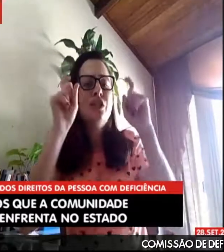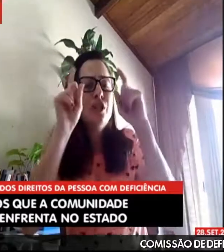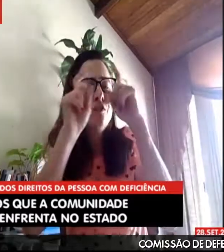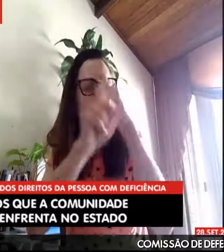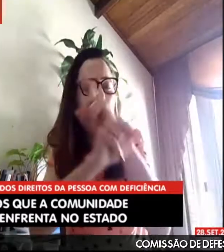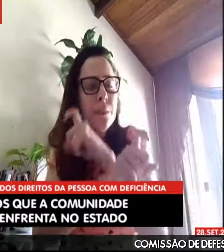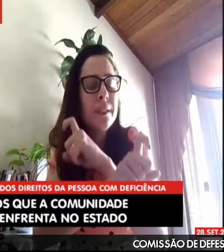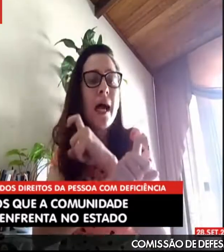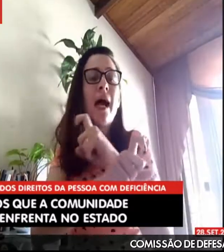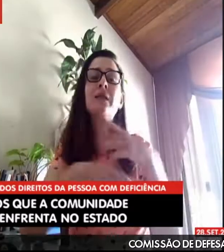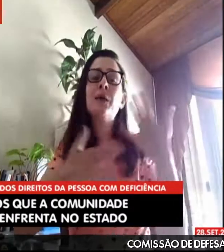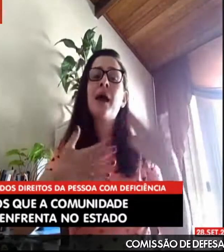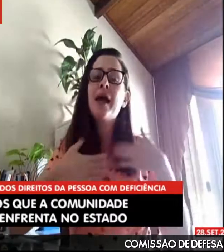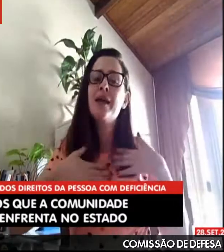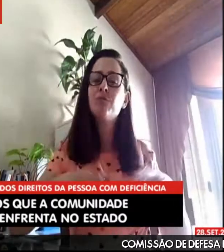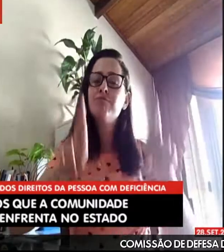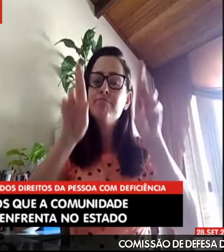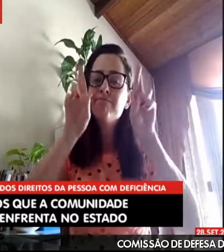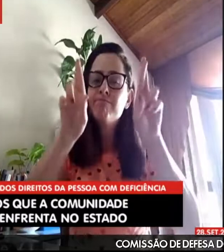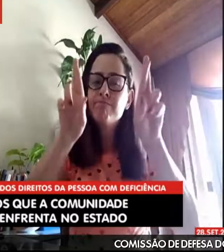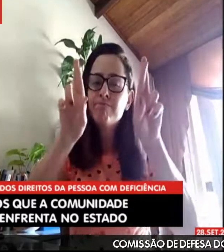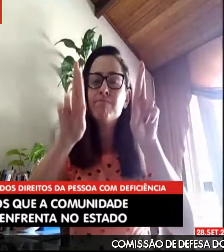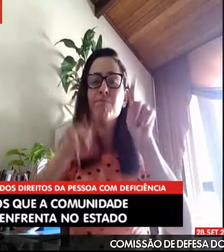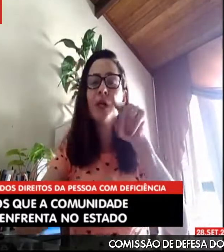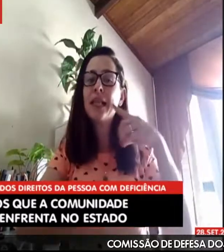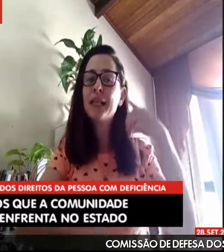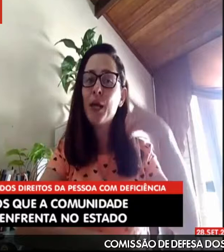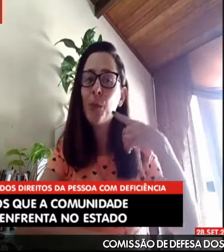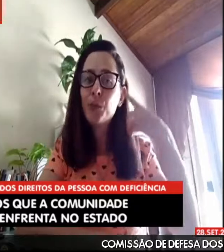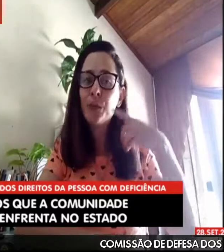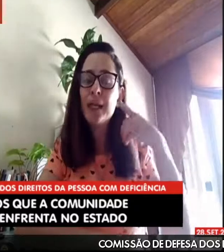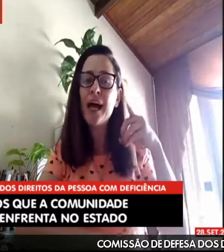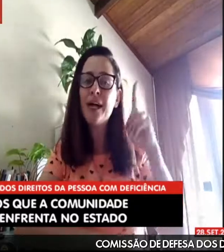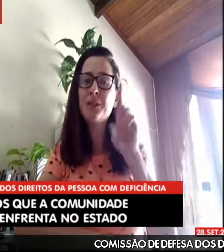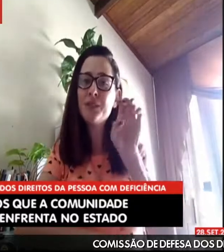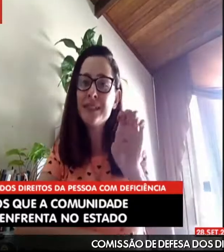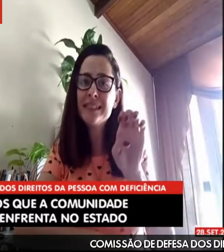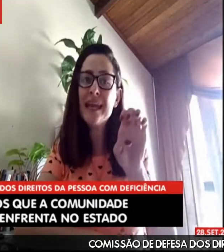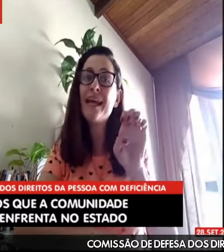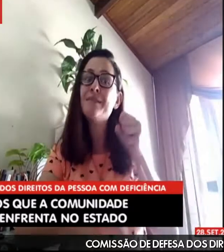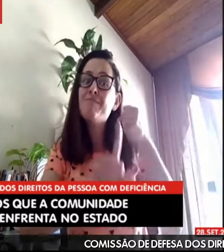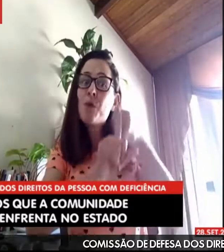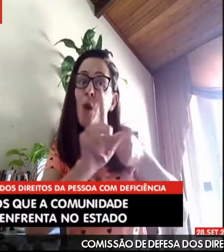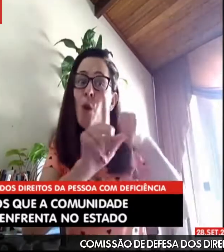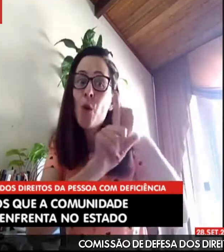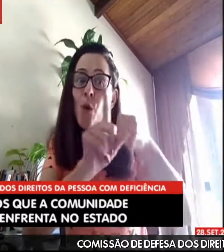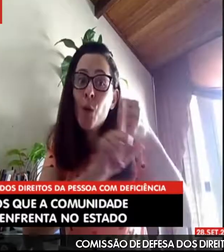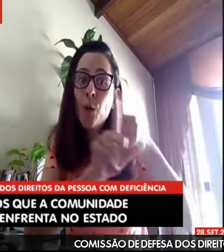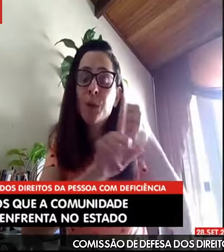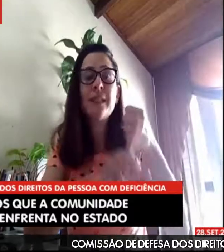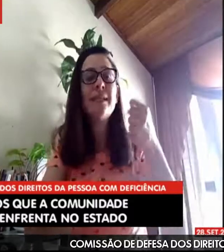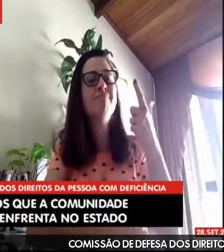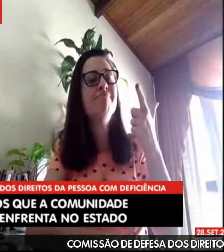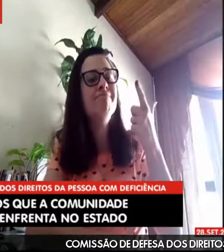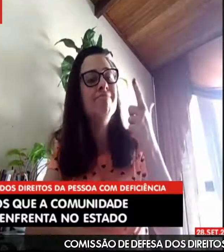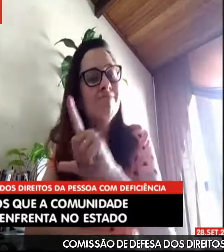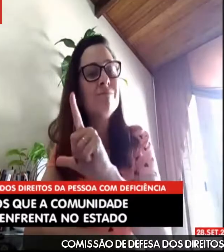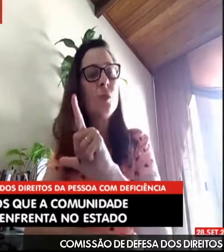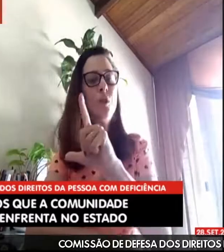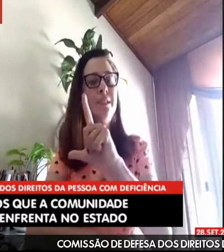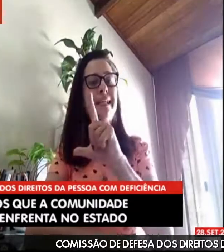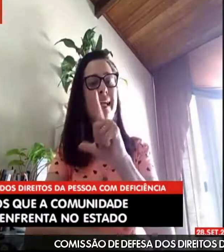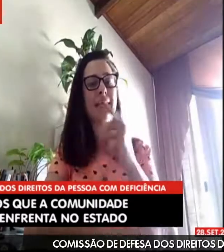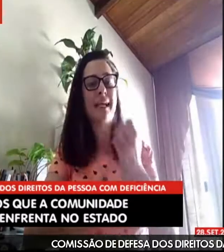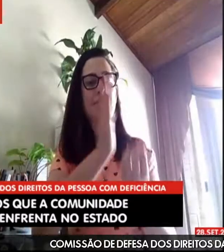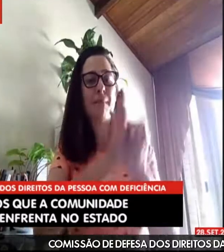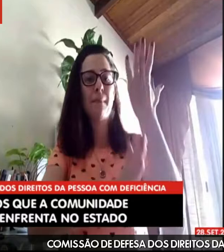também existem muitas barreiras, muitos difíceis também. Então, o deputado Zé Guilherme, muito obrigado por